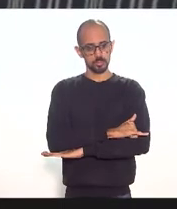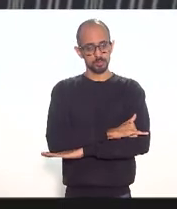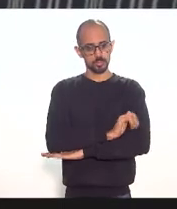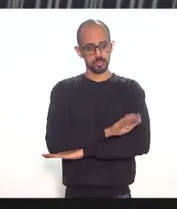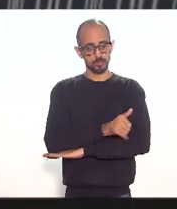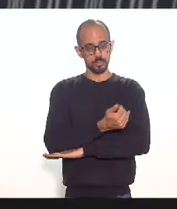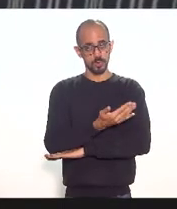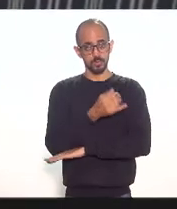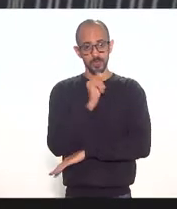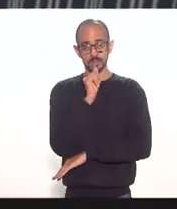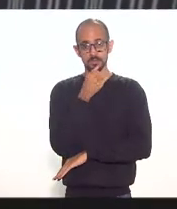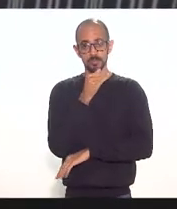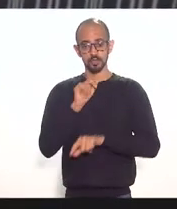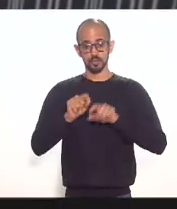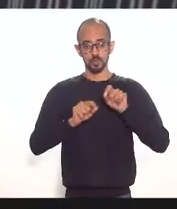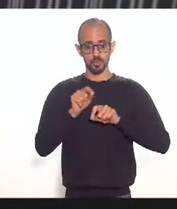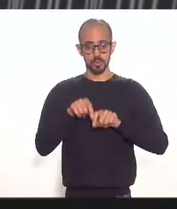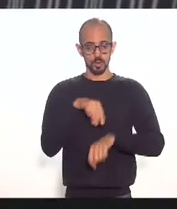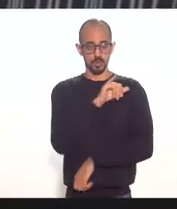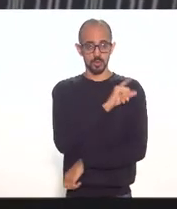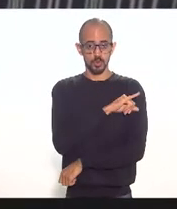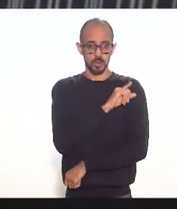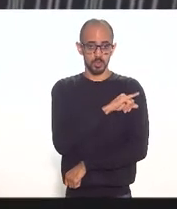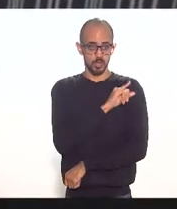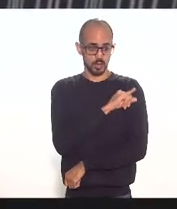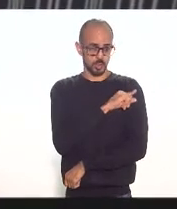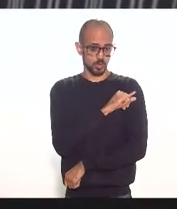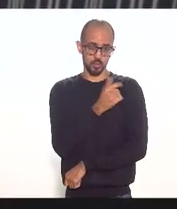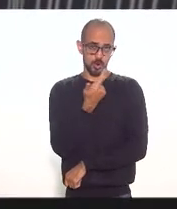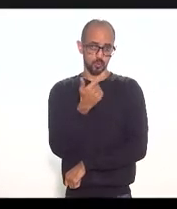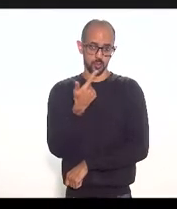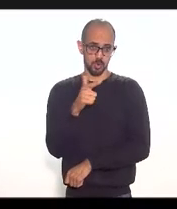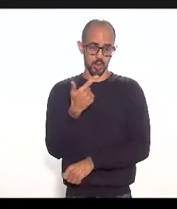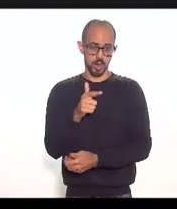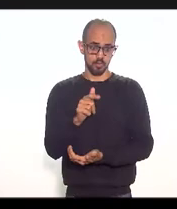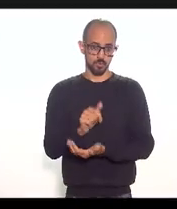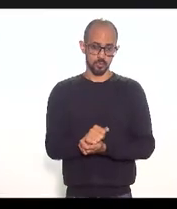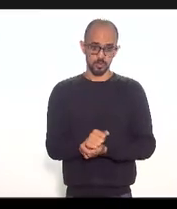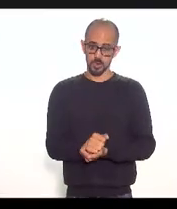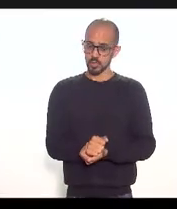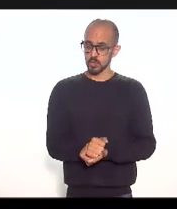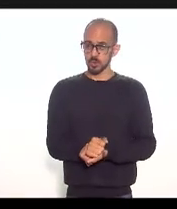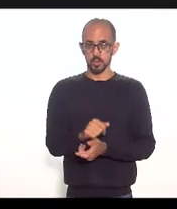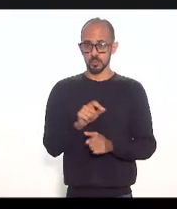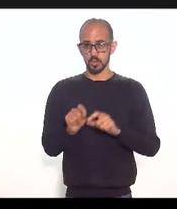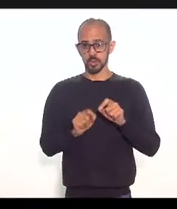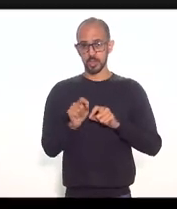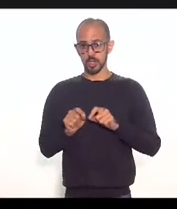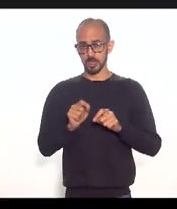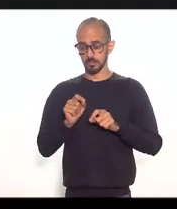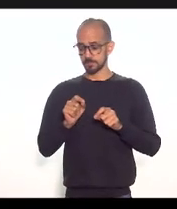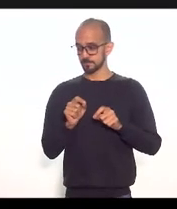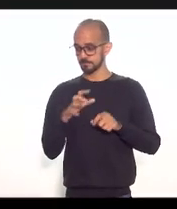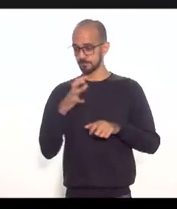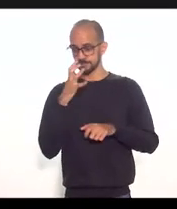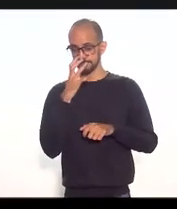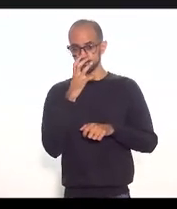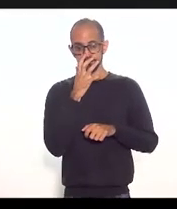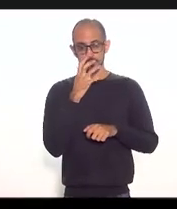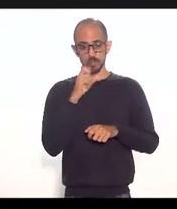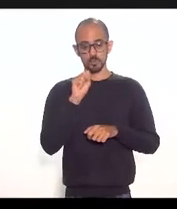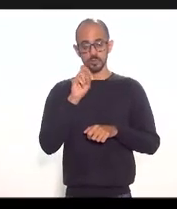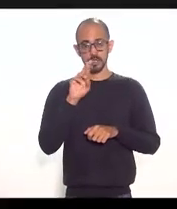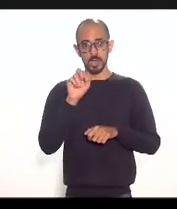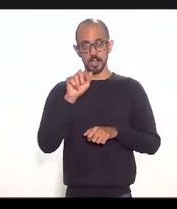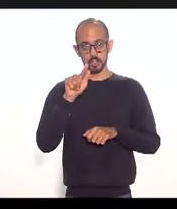infelizmente o Rio de Janeiro não teve o vislumbre apesar do Sérgio Ricardo e eu termos